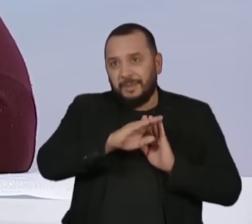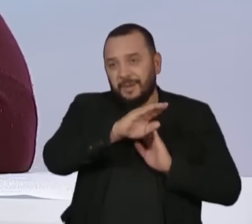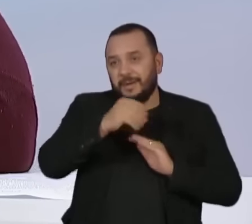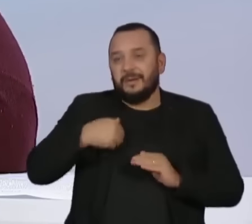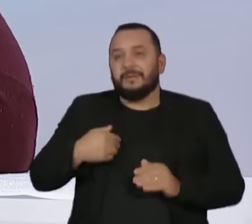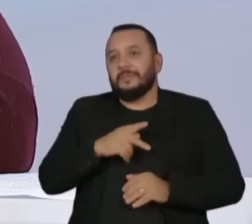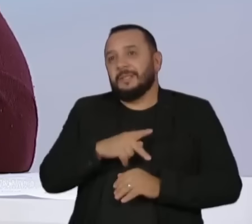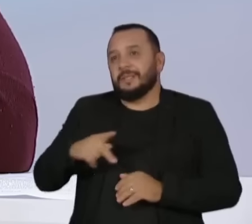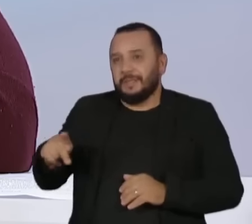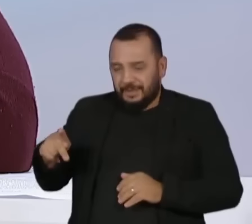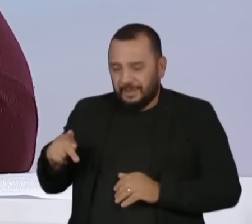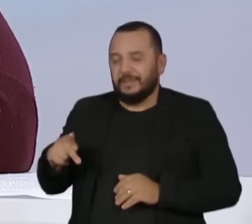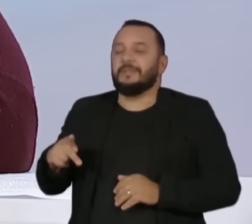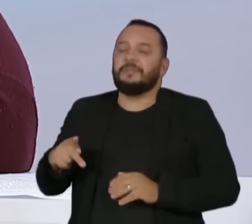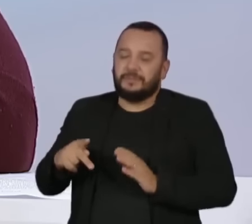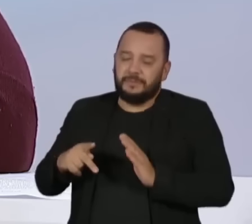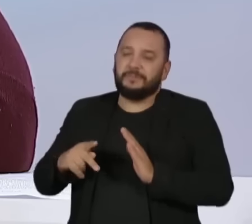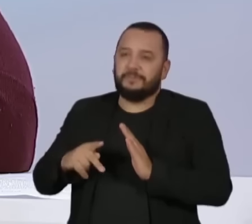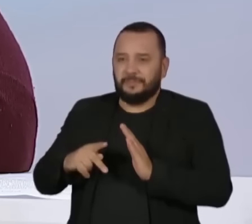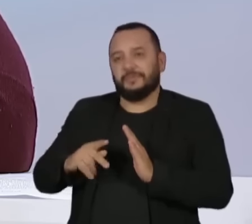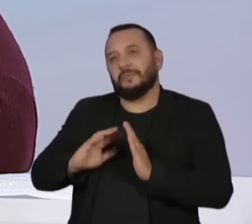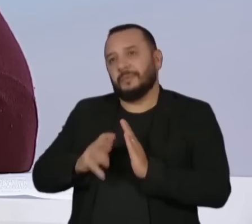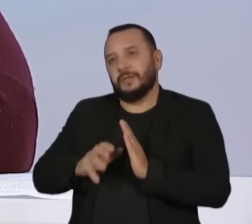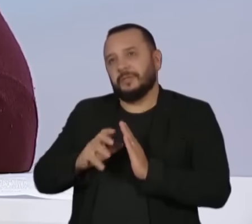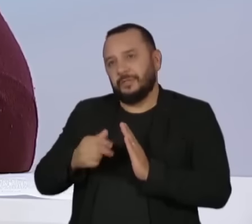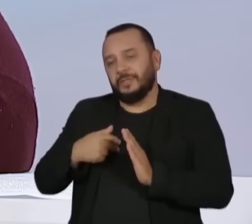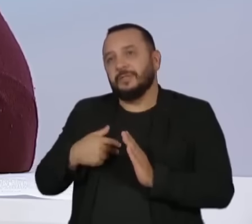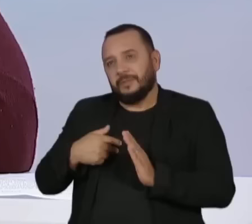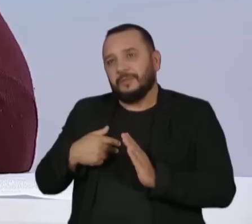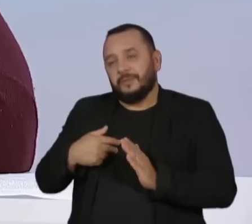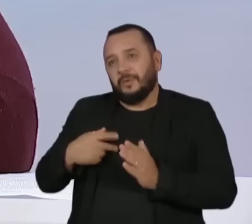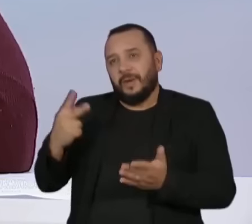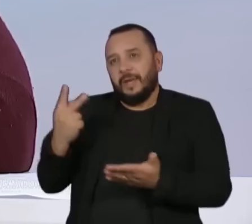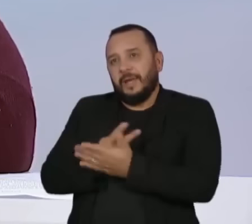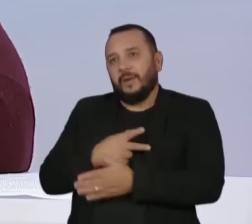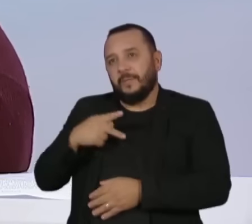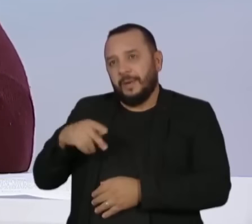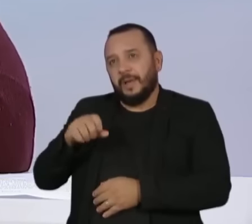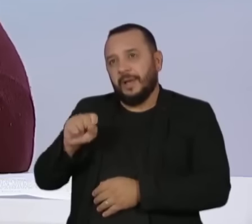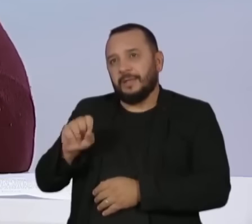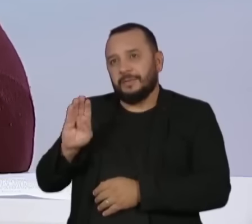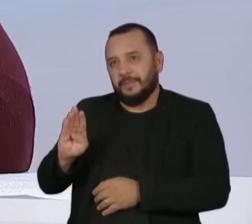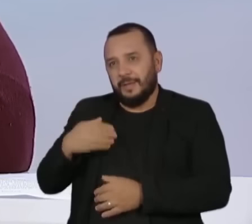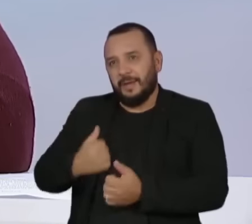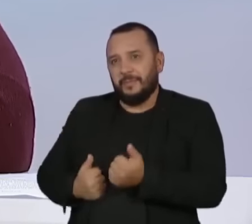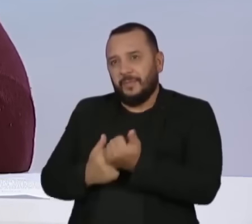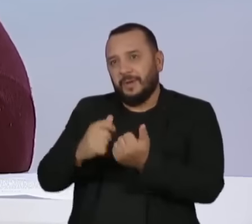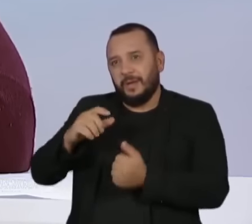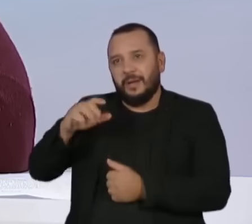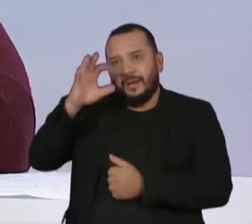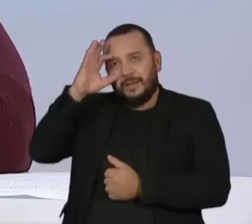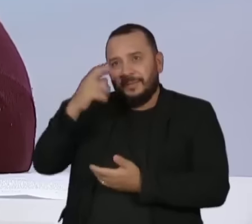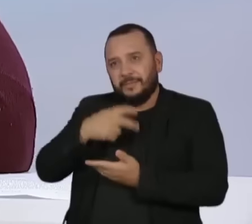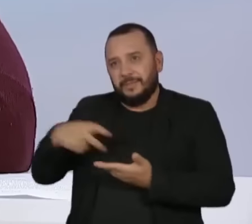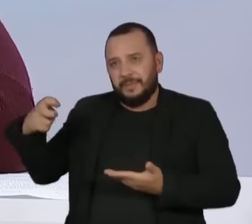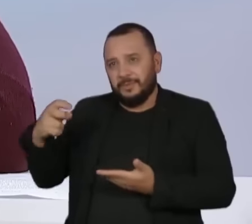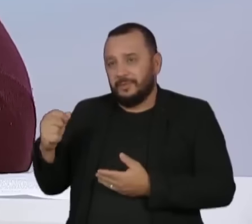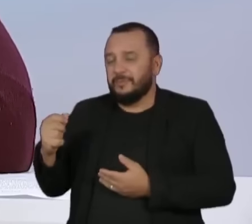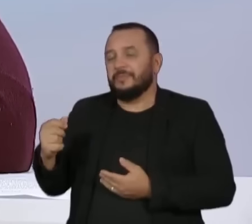erro do PSB apoiar o impeachment. O que eu... São fatos que o senhor é muito